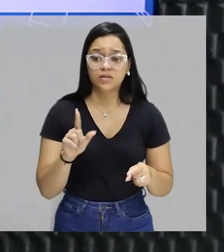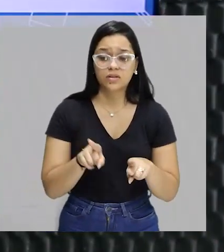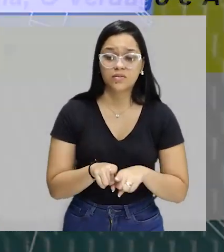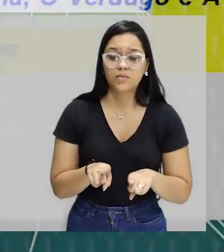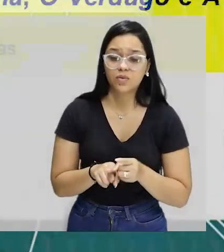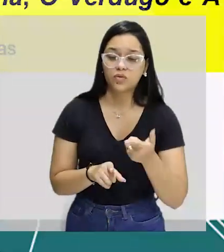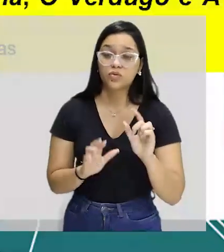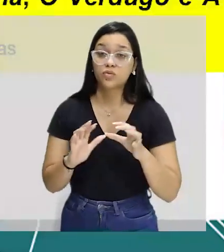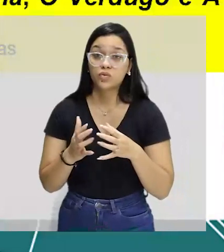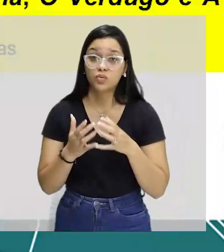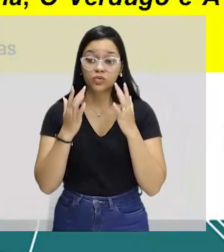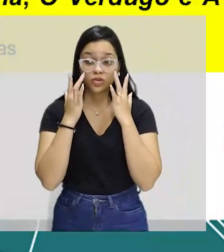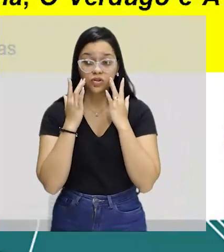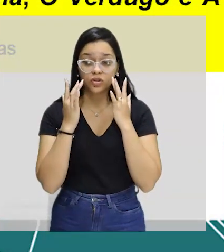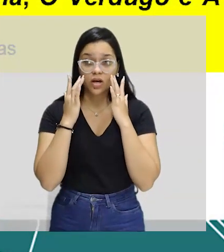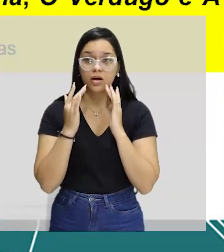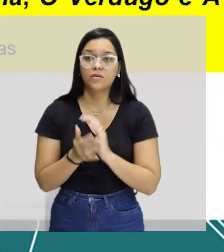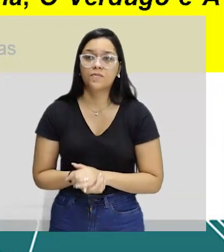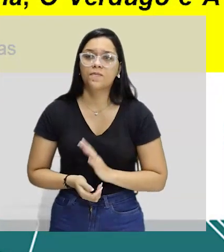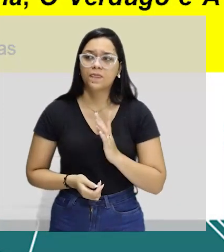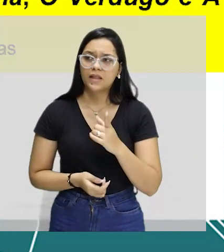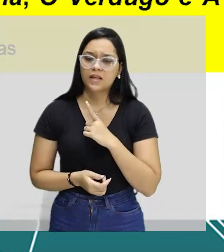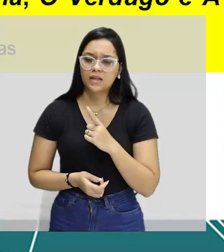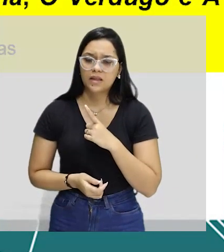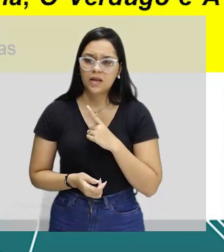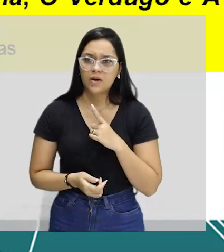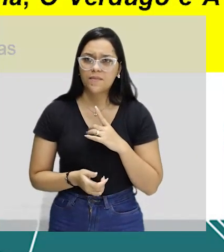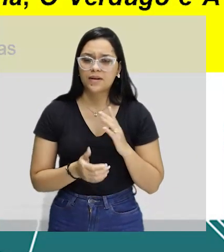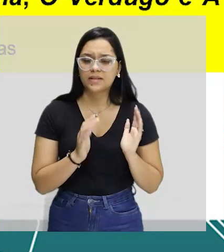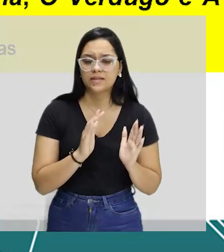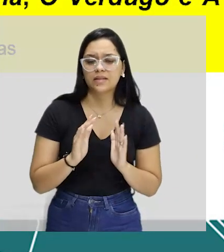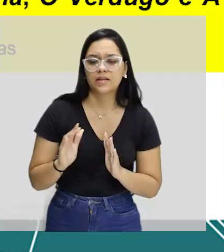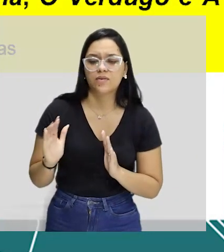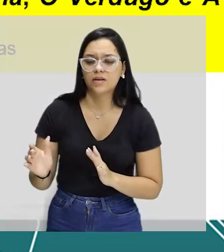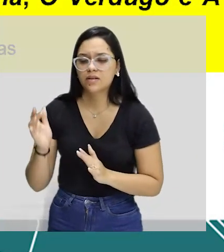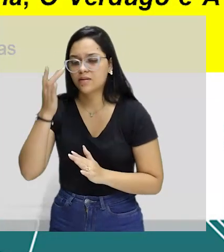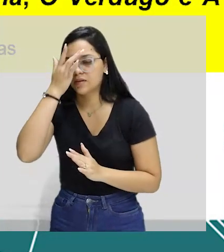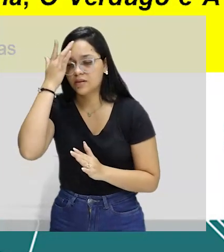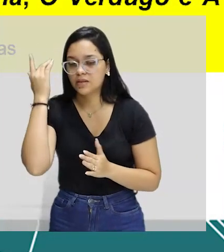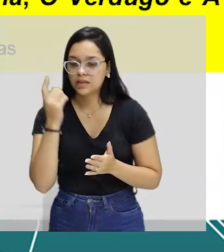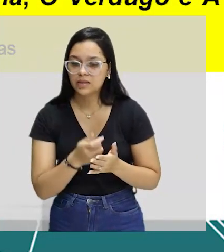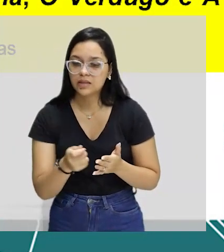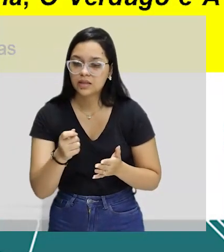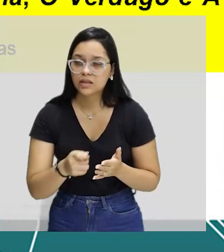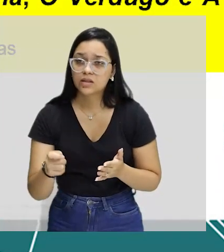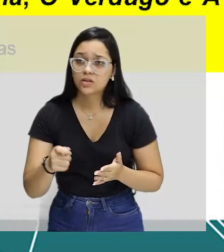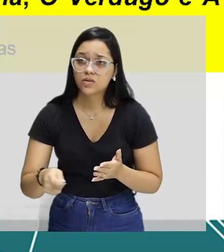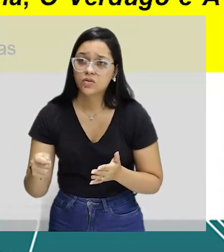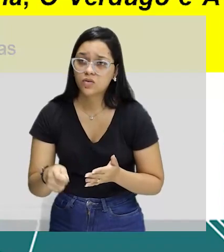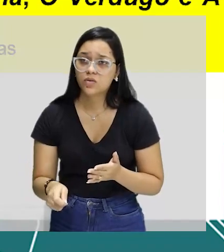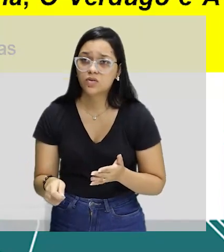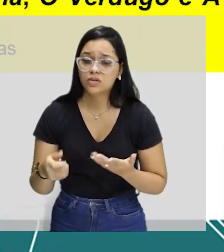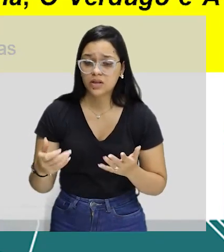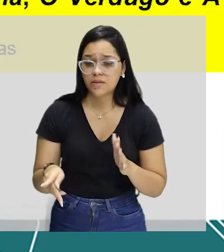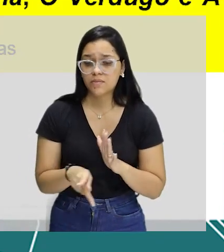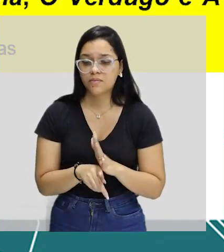por outros grupos de teatro. Bom, eu coloquei uma sequência de escritoras da dramaturgia brasileira, ou seja, pro teatro, que